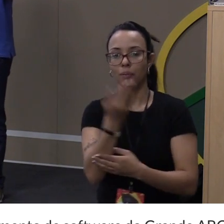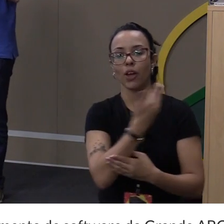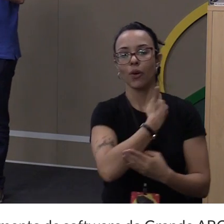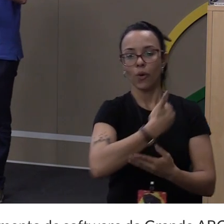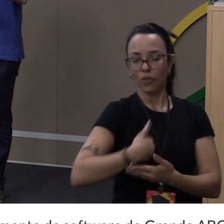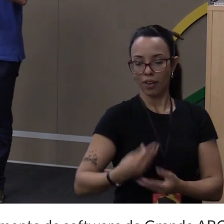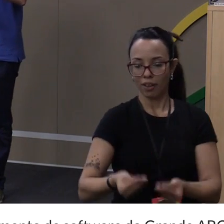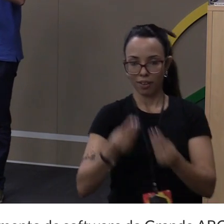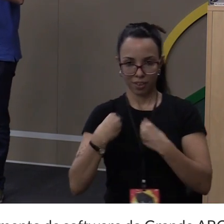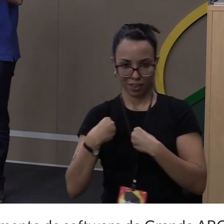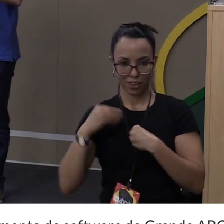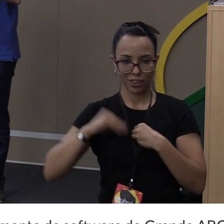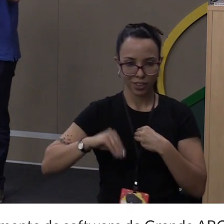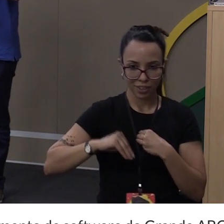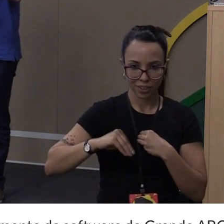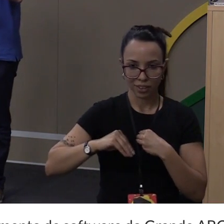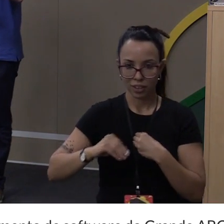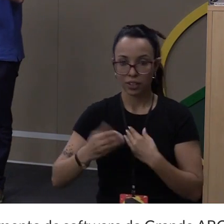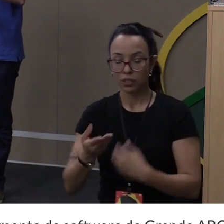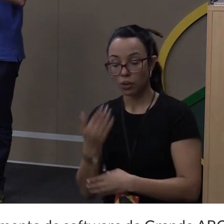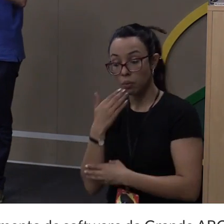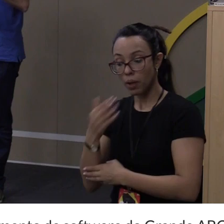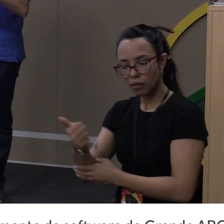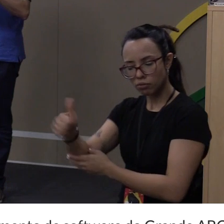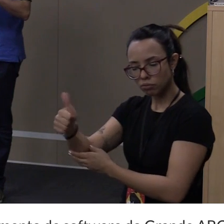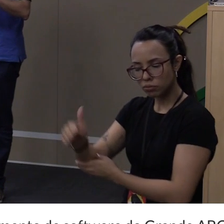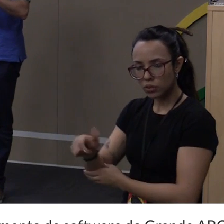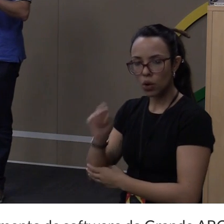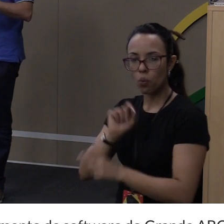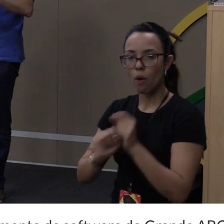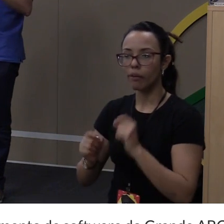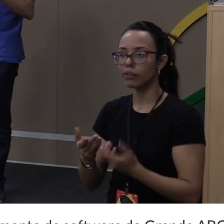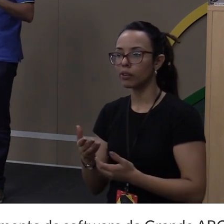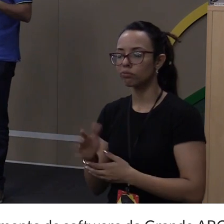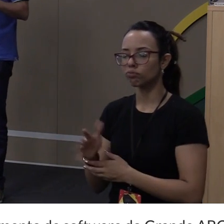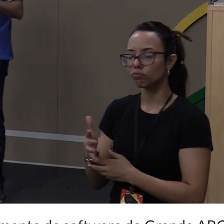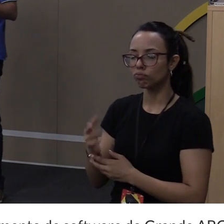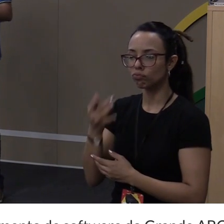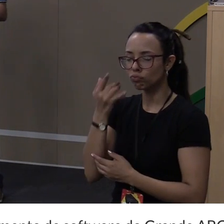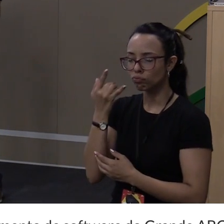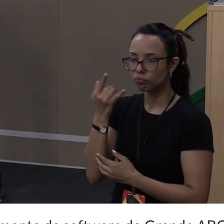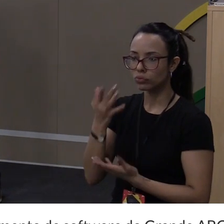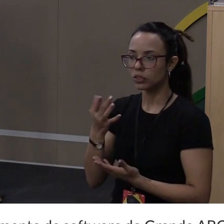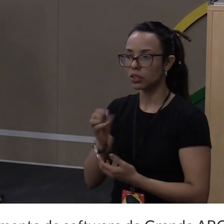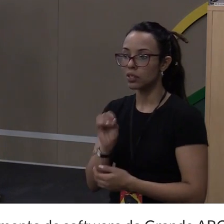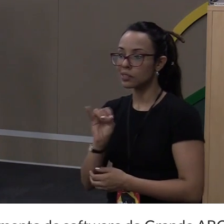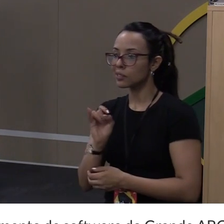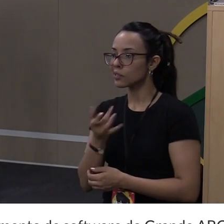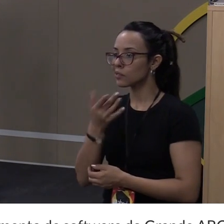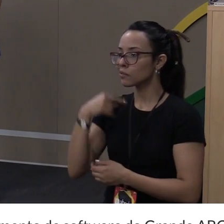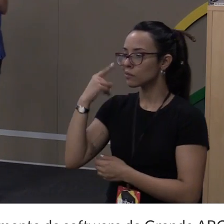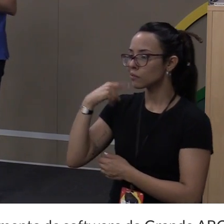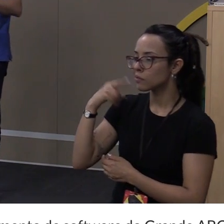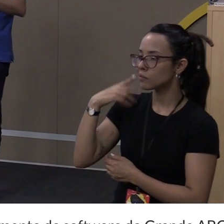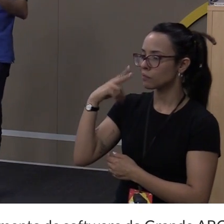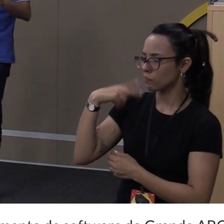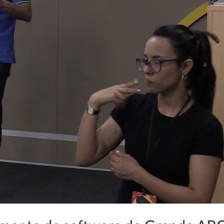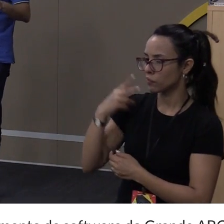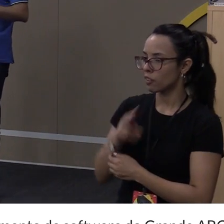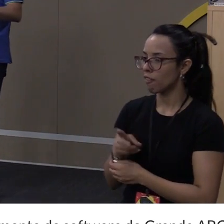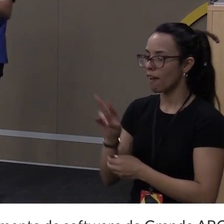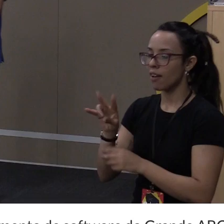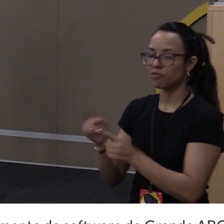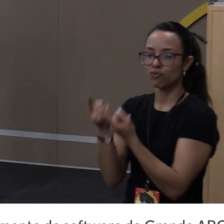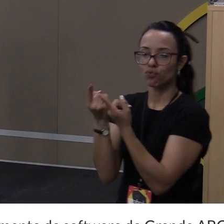verificar quais os gastos são suspeitos. Por exemplo, um cara vai numa churrascaria e gasta mil reais, ele não pode, ele só